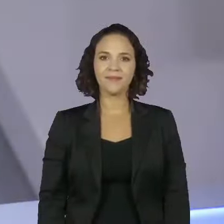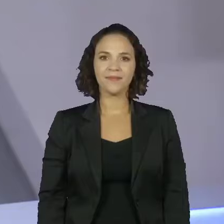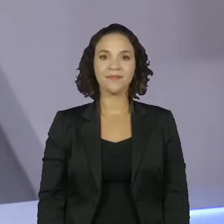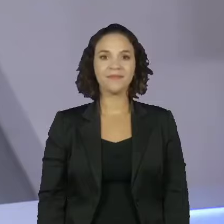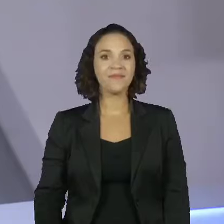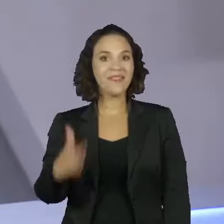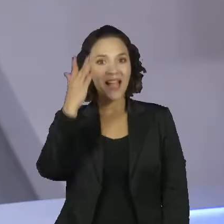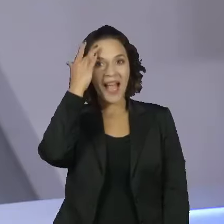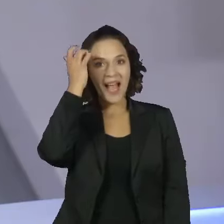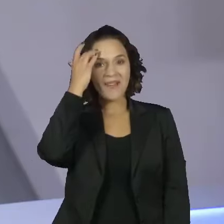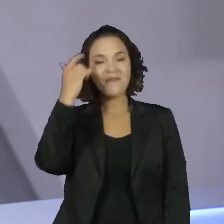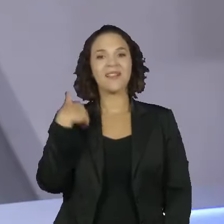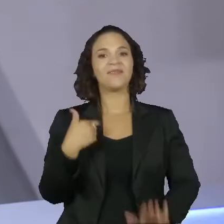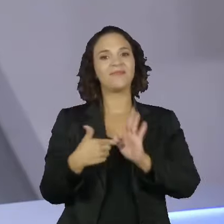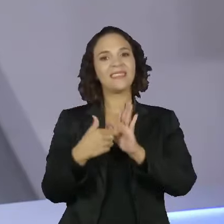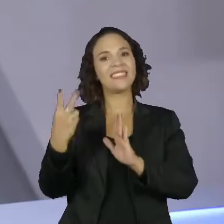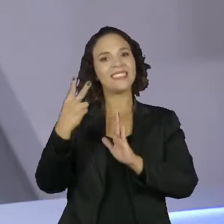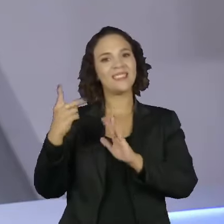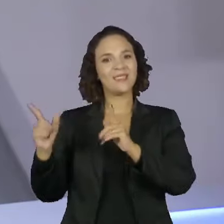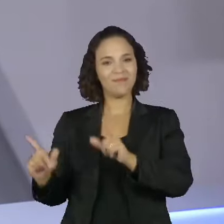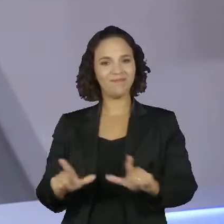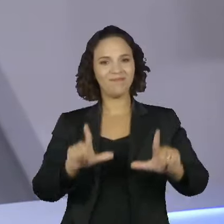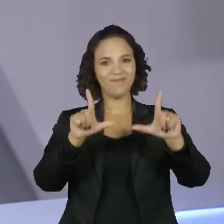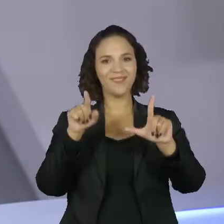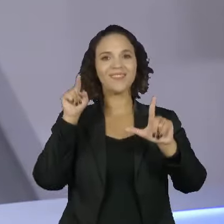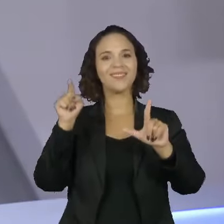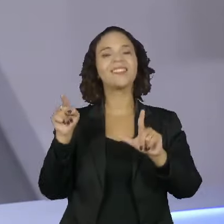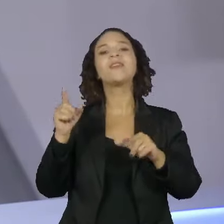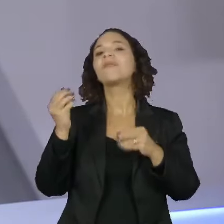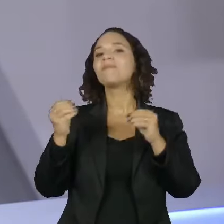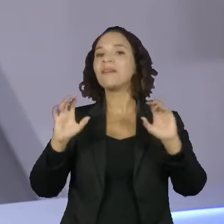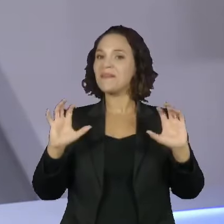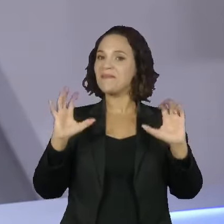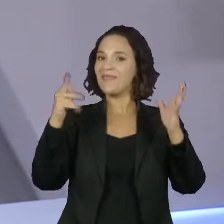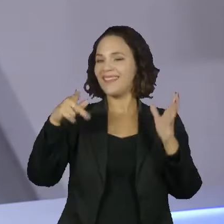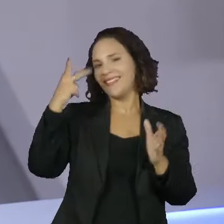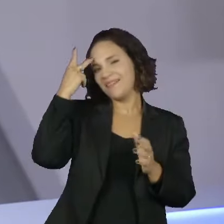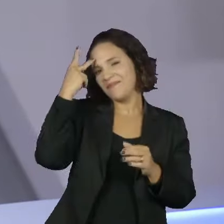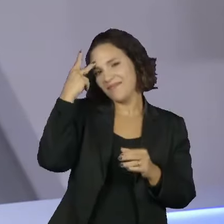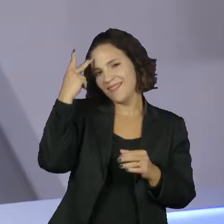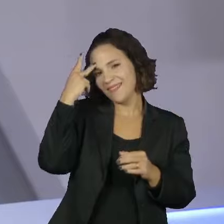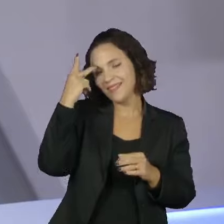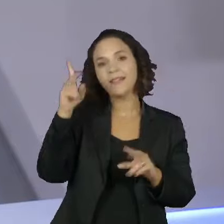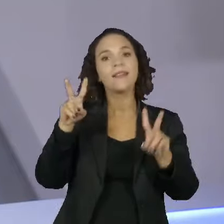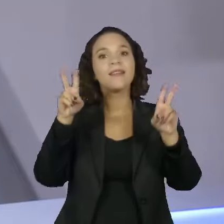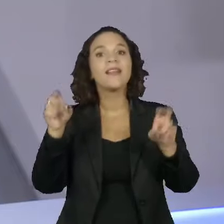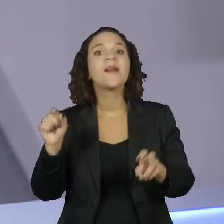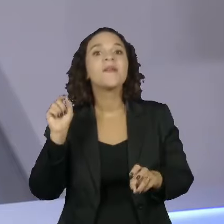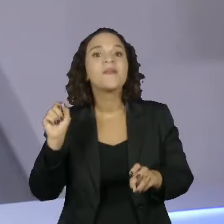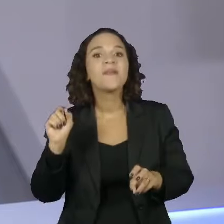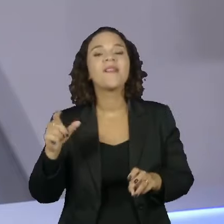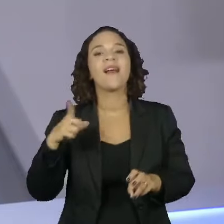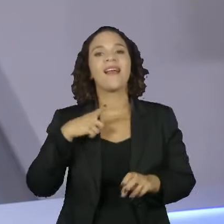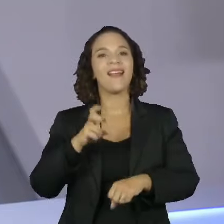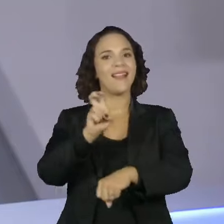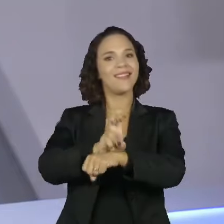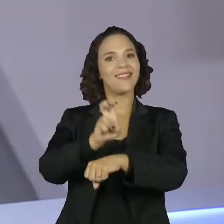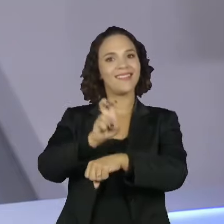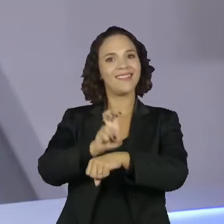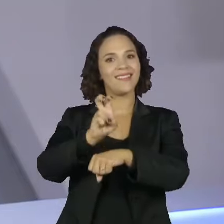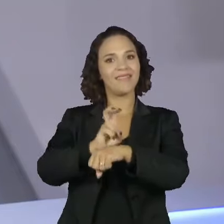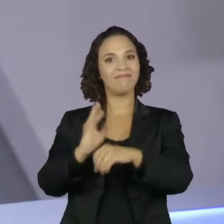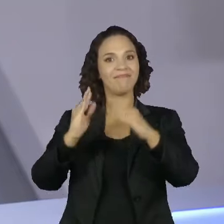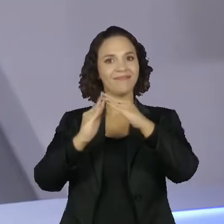Amanhã, a segunda reportagem da série sobre os aniversariantes paulistanos será sobre a Catedral da Sé, que